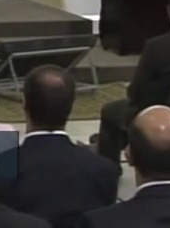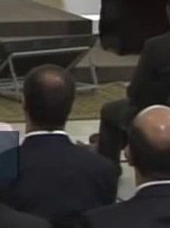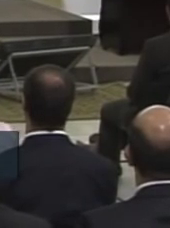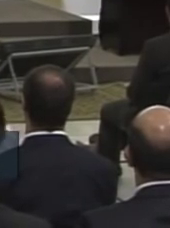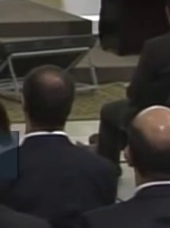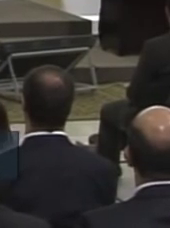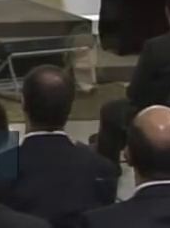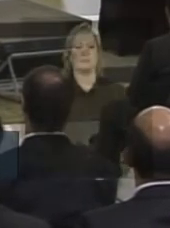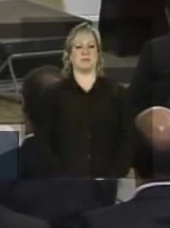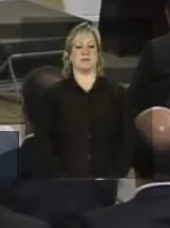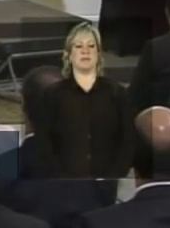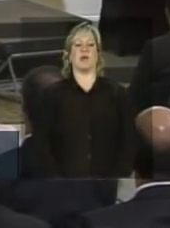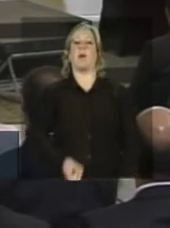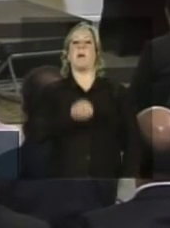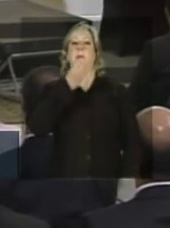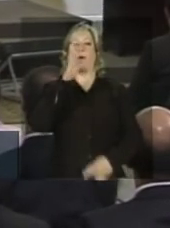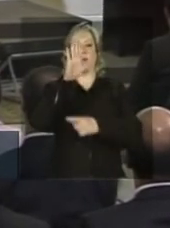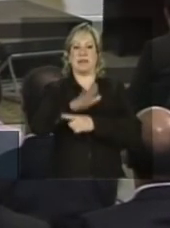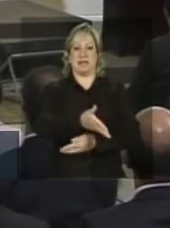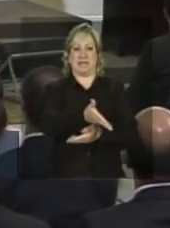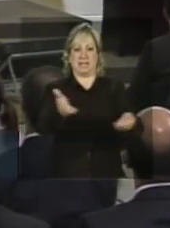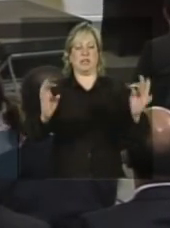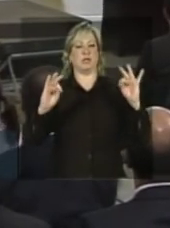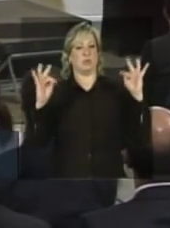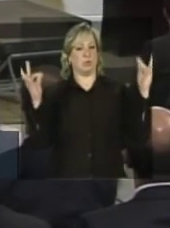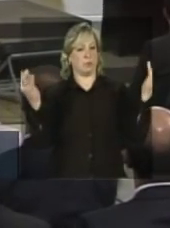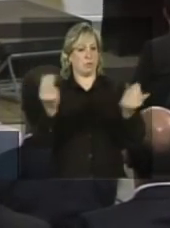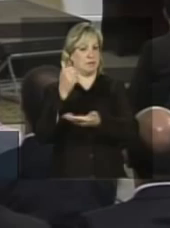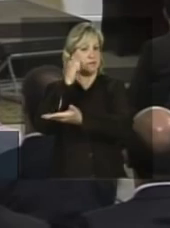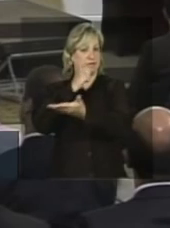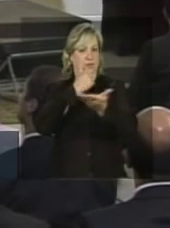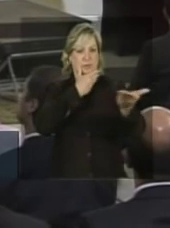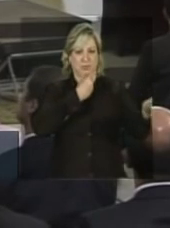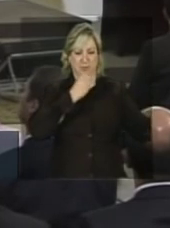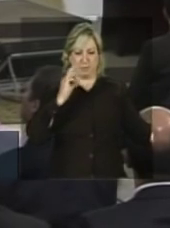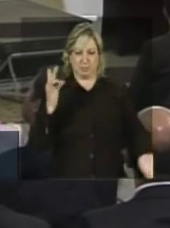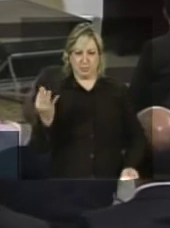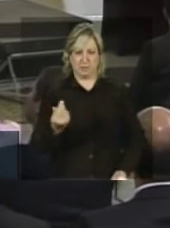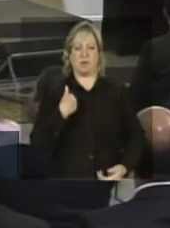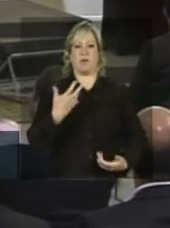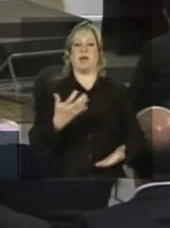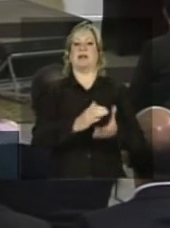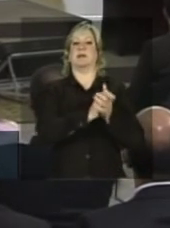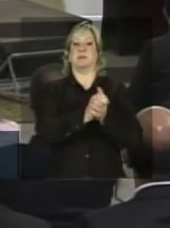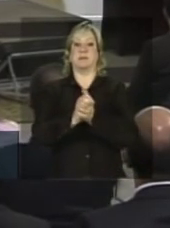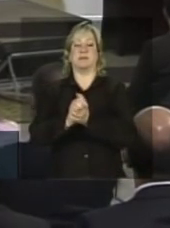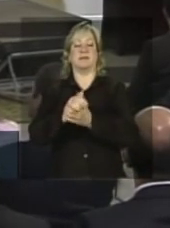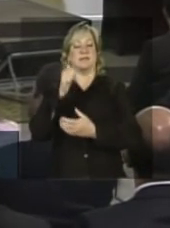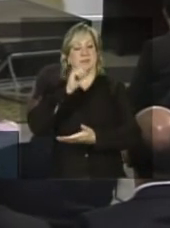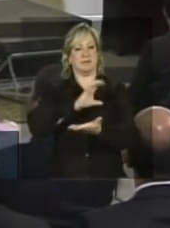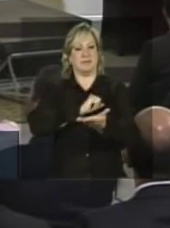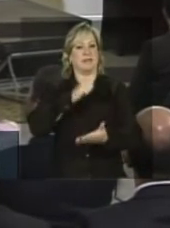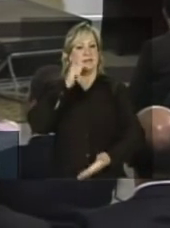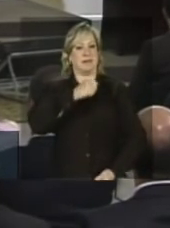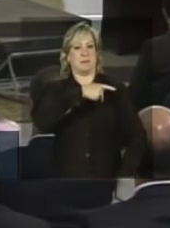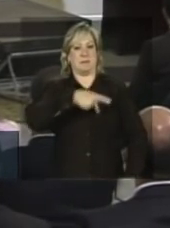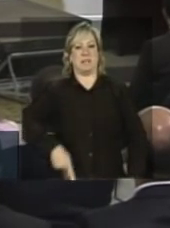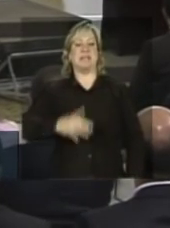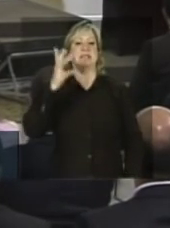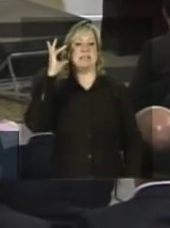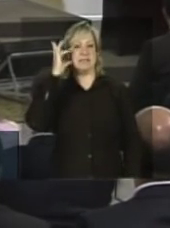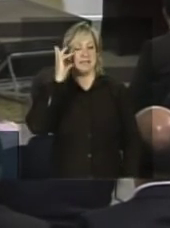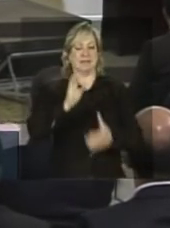Boa tarde a todos e a todas. Quero cumprimentar a cara presidenta Dilma Rousseff,